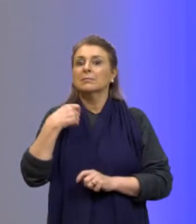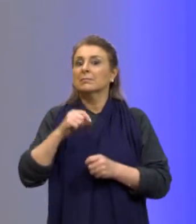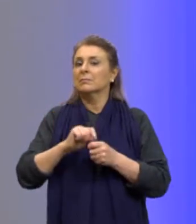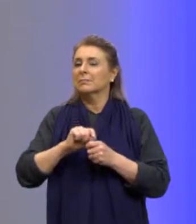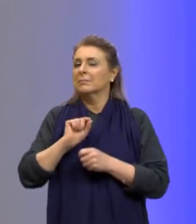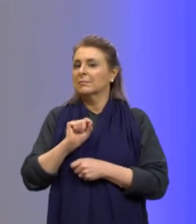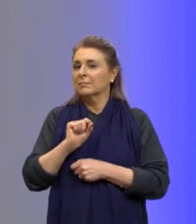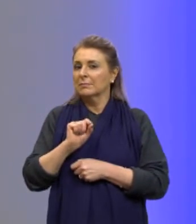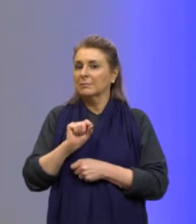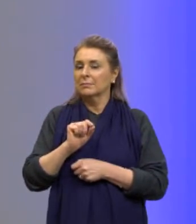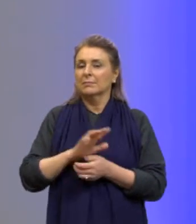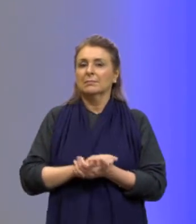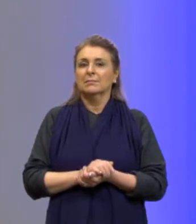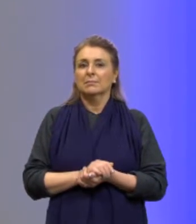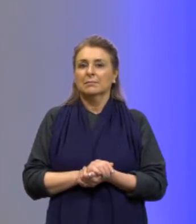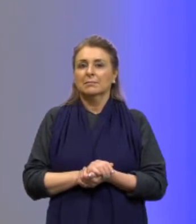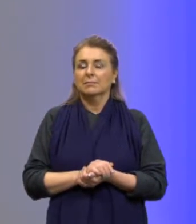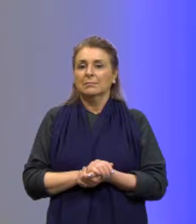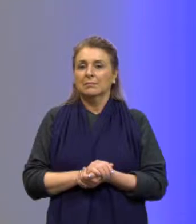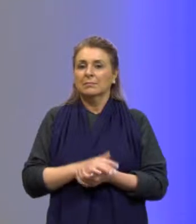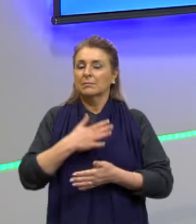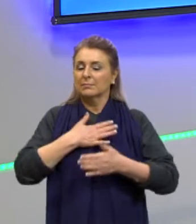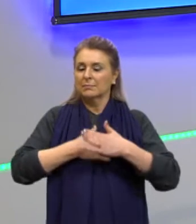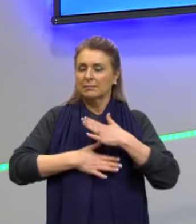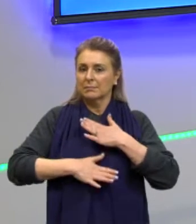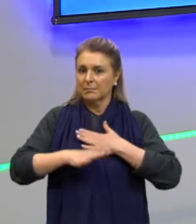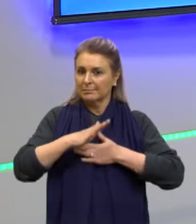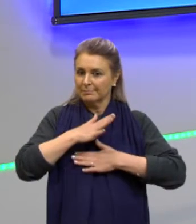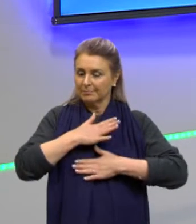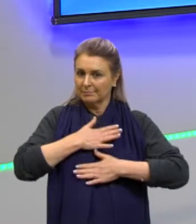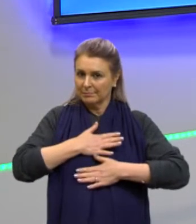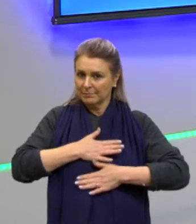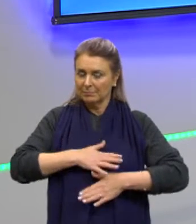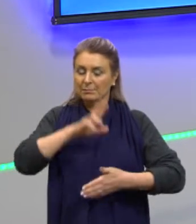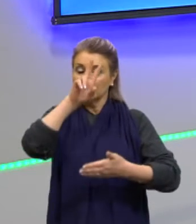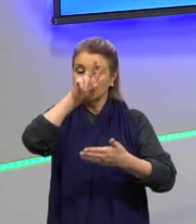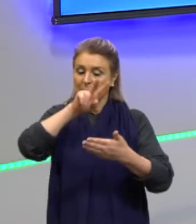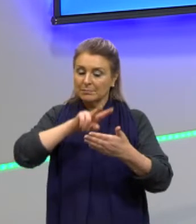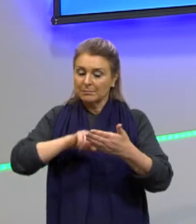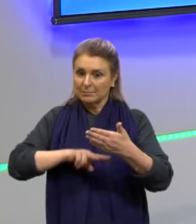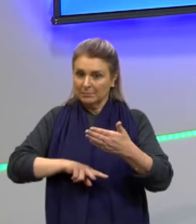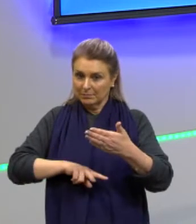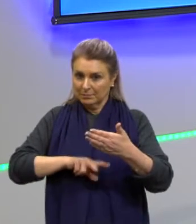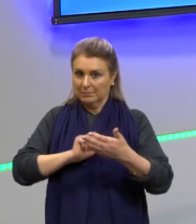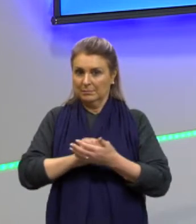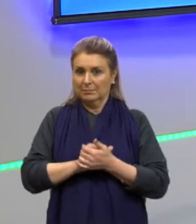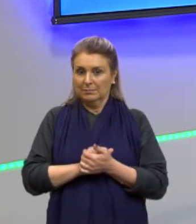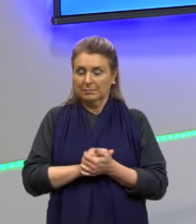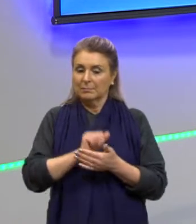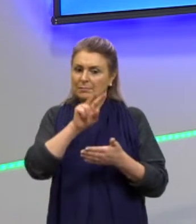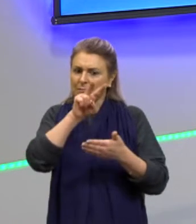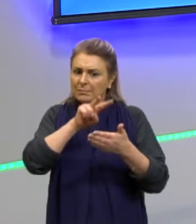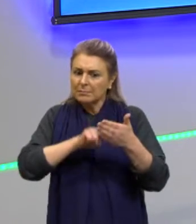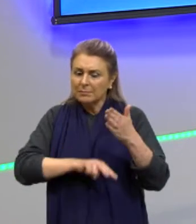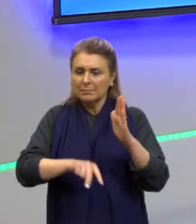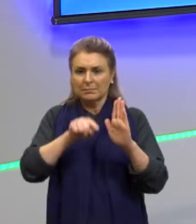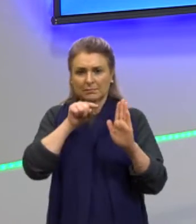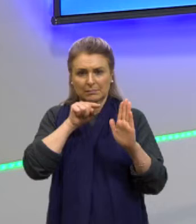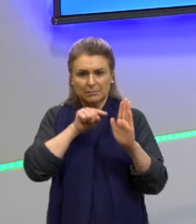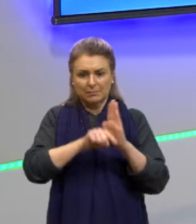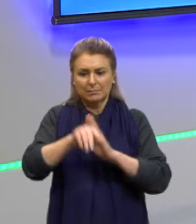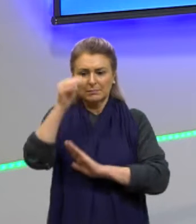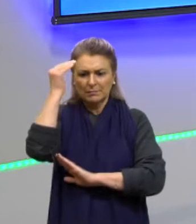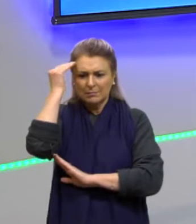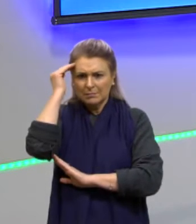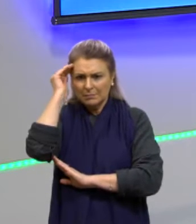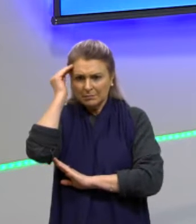Nós vamos fazer com calma, pausadamente, e ler. Ler as questões, entender